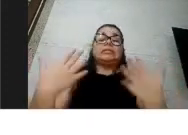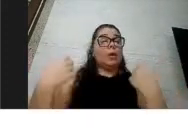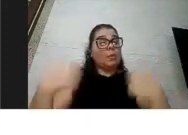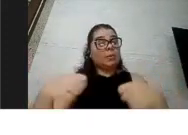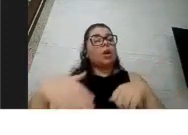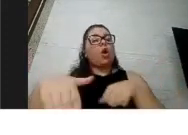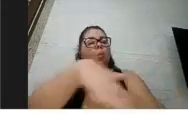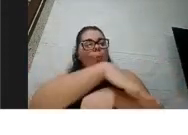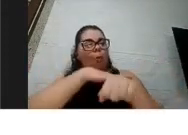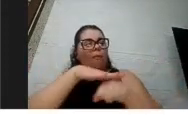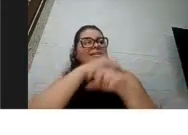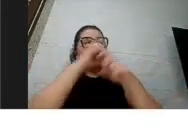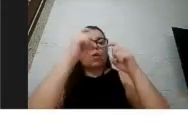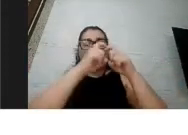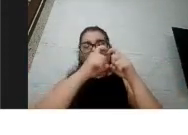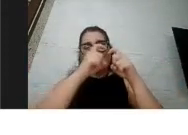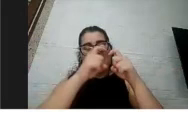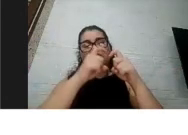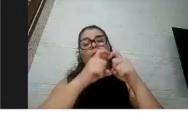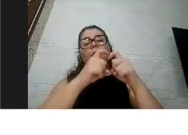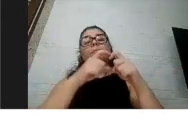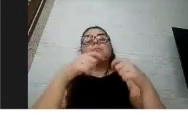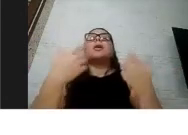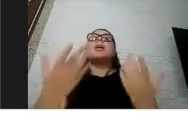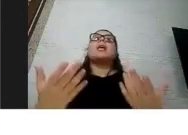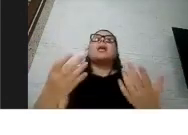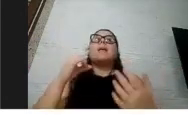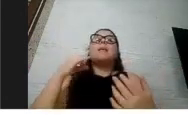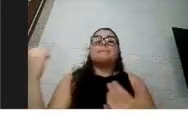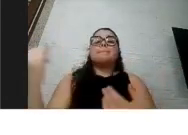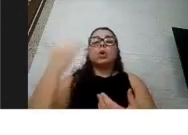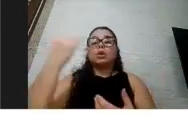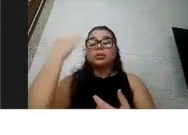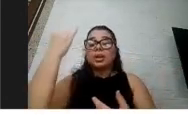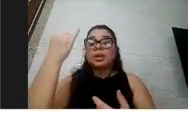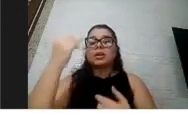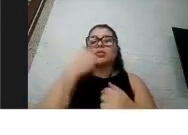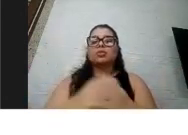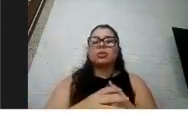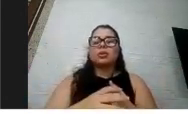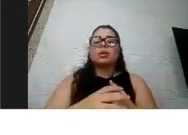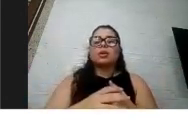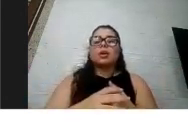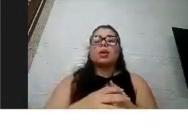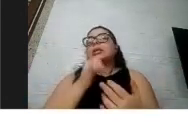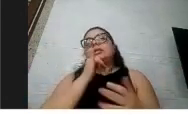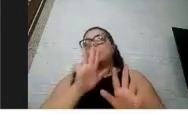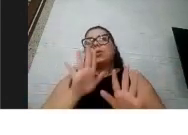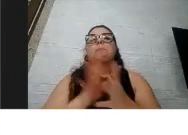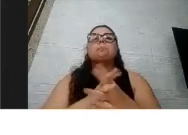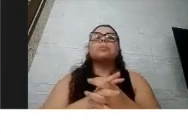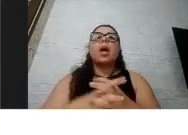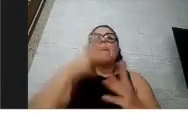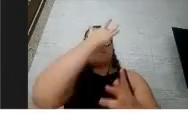médico, né, para saber, vale a pena contar com o passado, né, então por exemplo, pessoas com